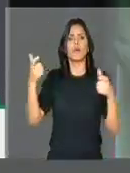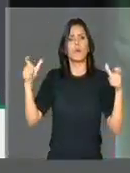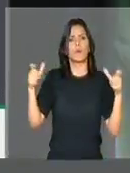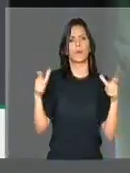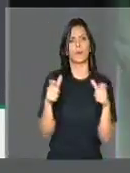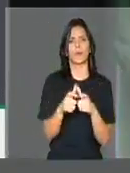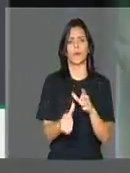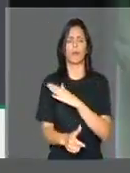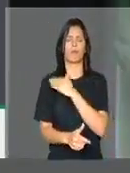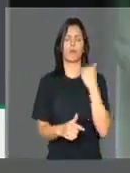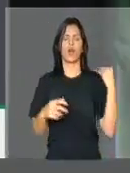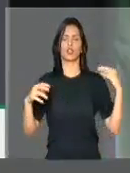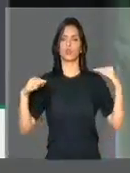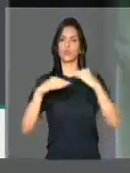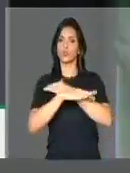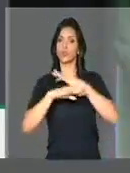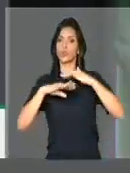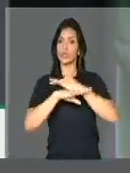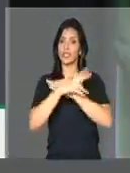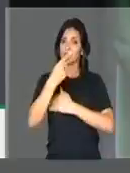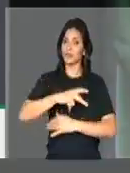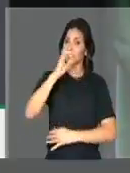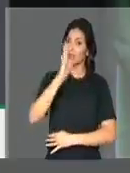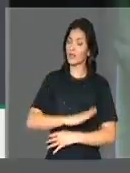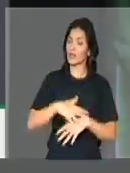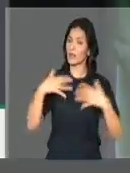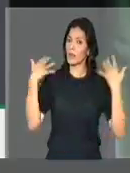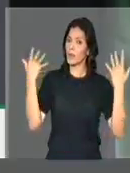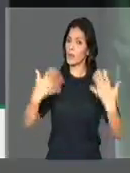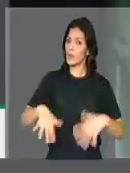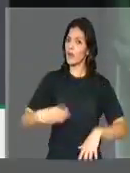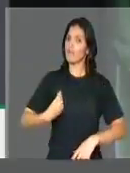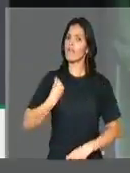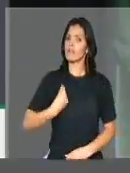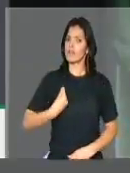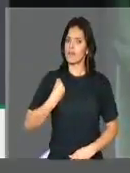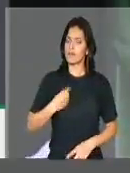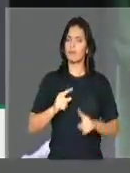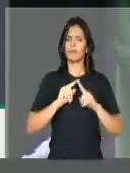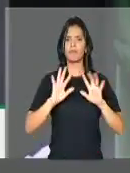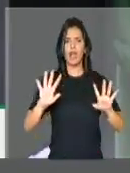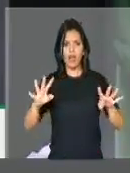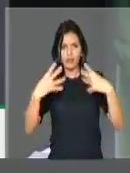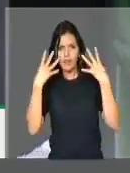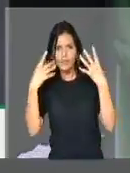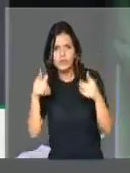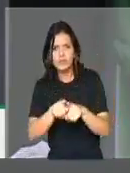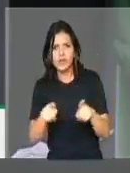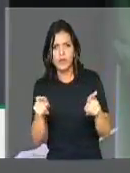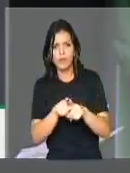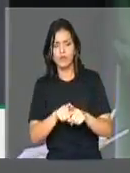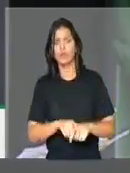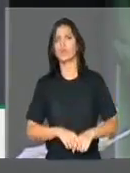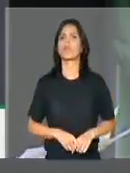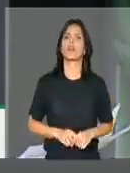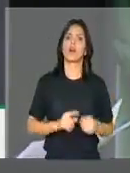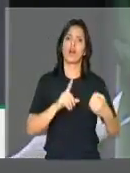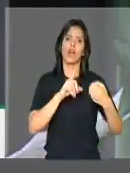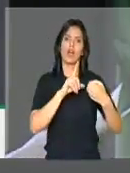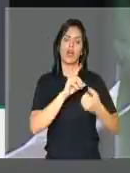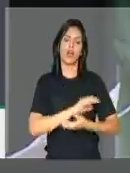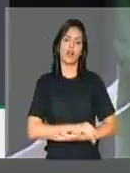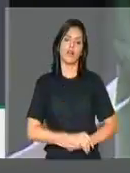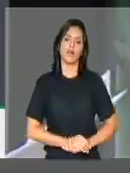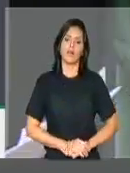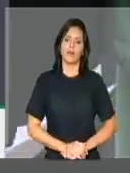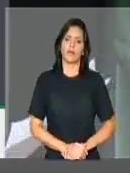mortes no trânsito desse país, que é um drama que nós vivemos. Mas eu gostaria de chamar a atenção mesmo, é de um artigo